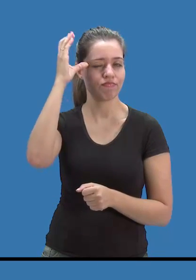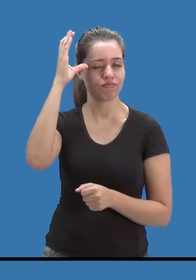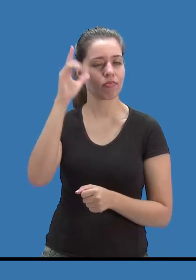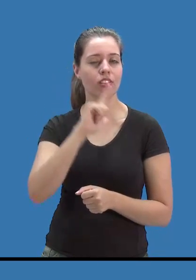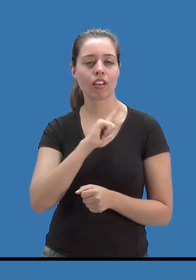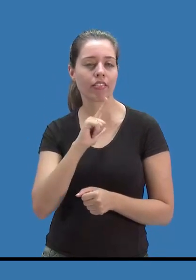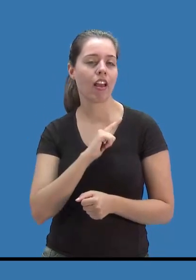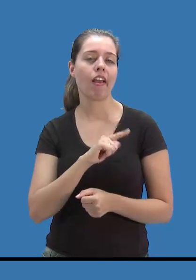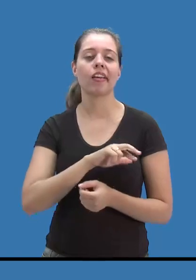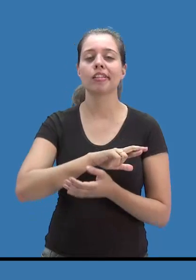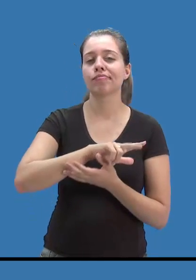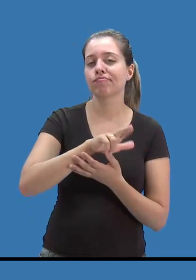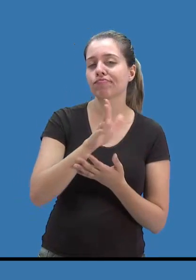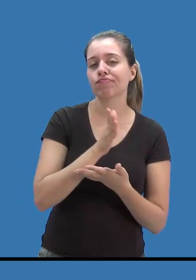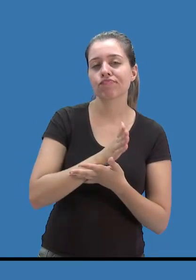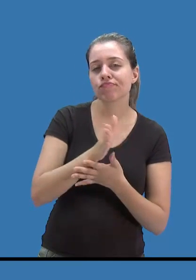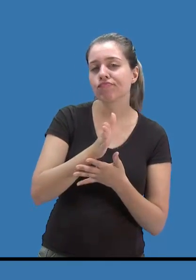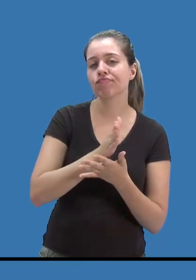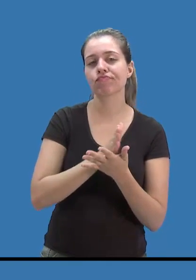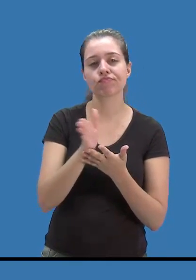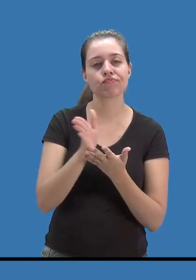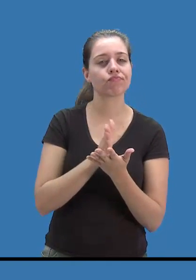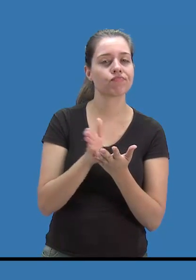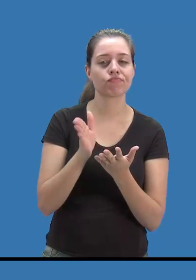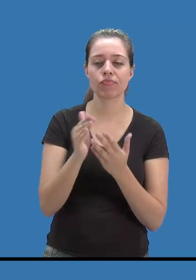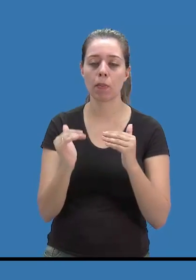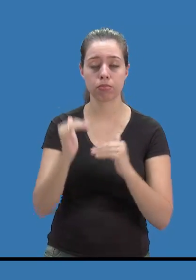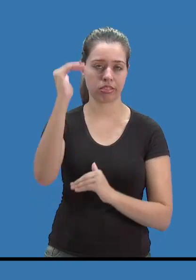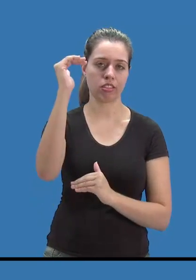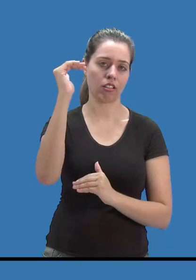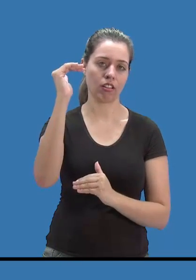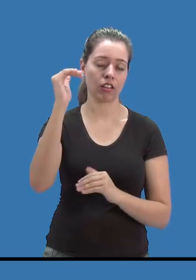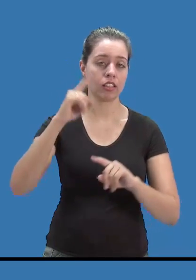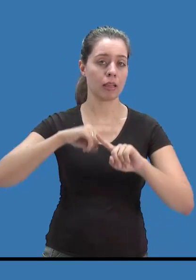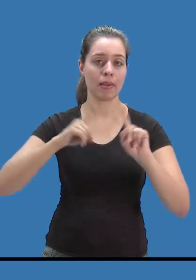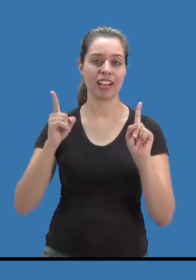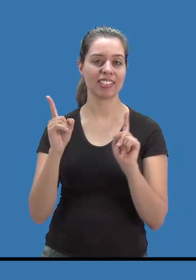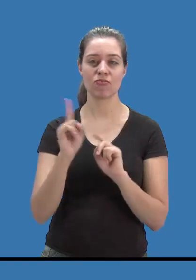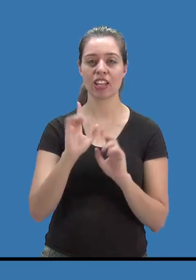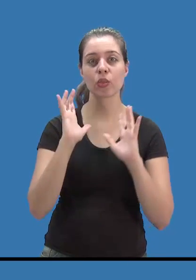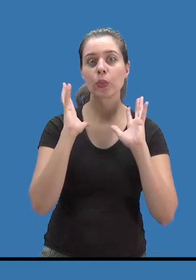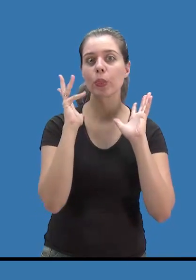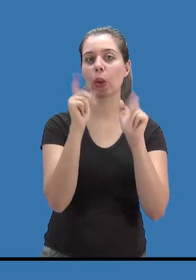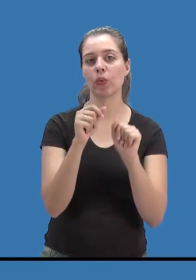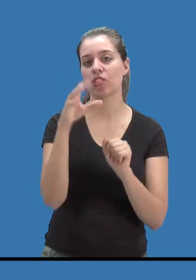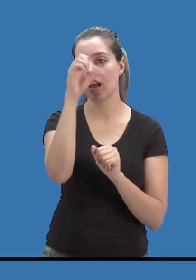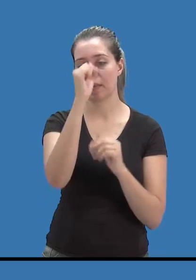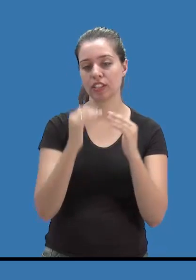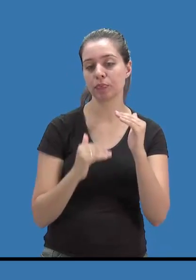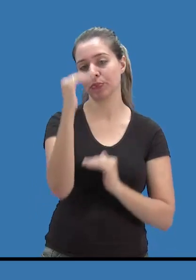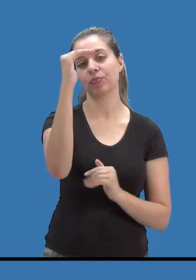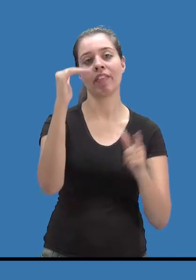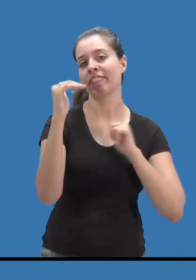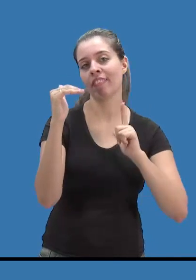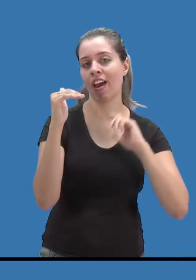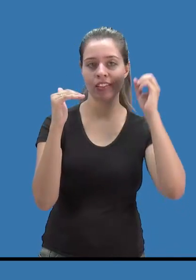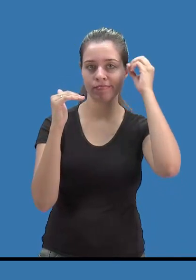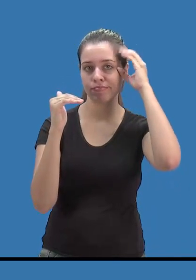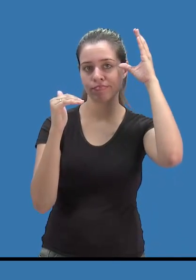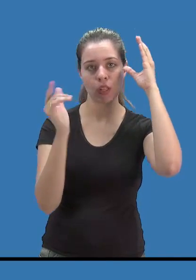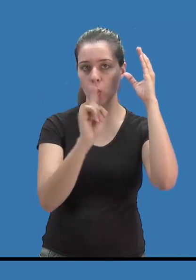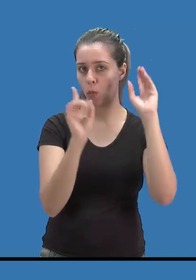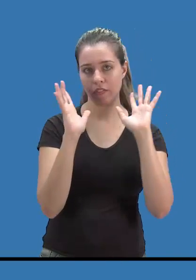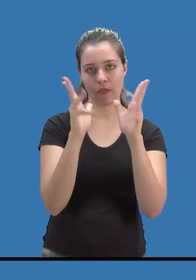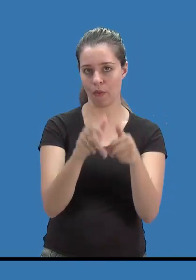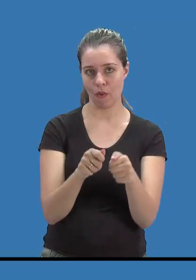algum aspecto de desenvolvimento que ele foi precoce. Mas nem todo mundo precoce vai ter altas habilidades ou tem altas habilidades.